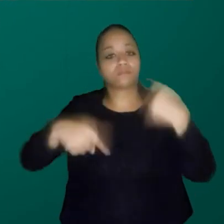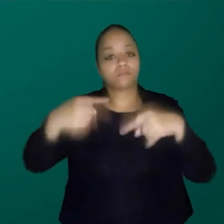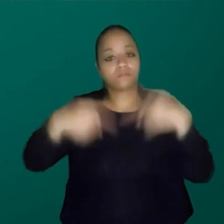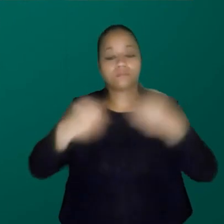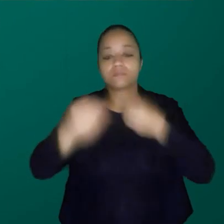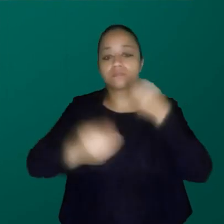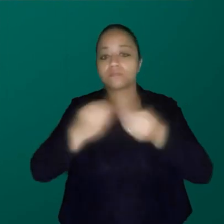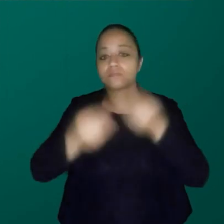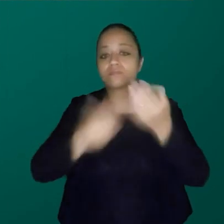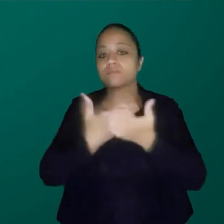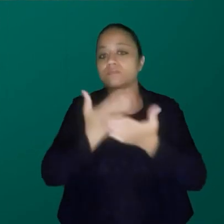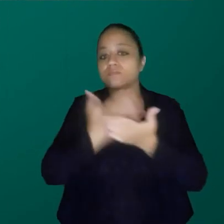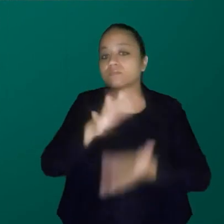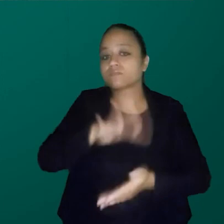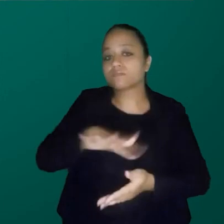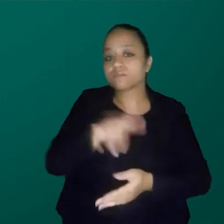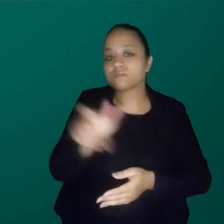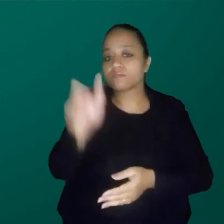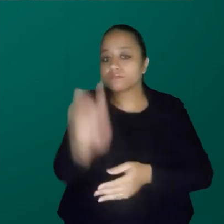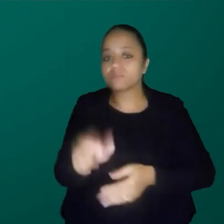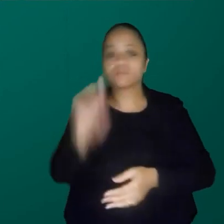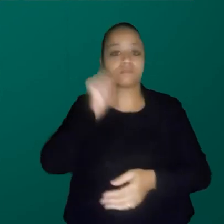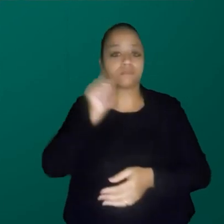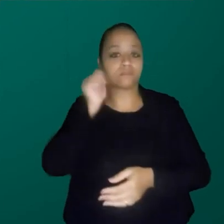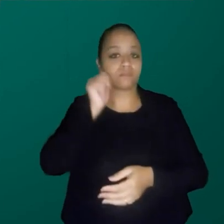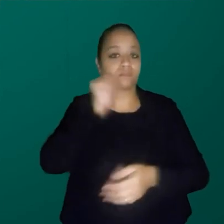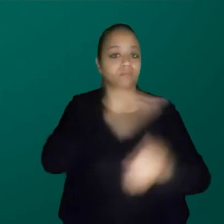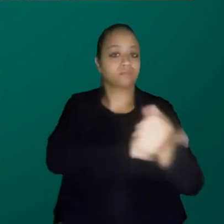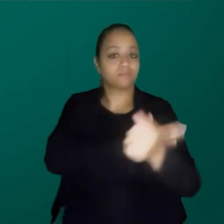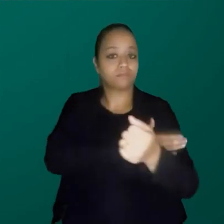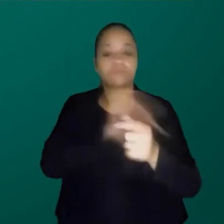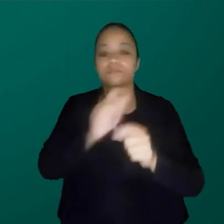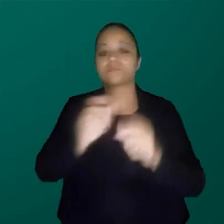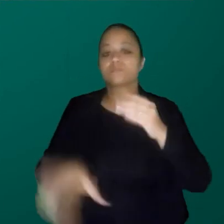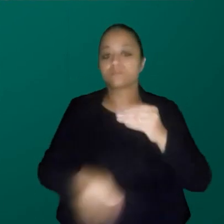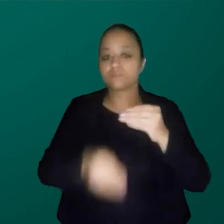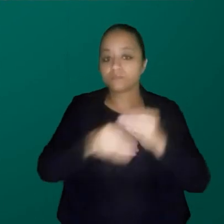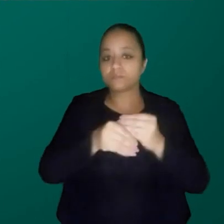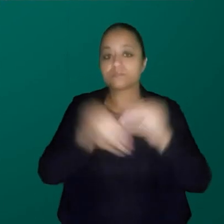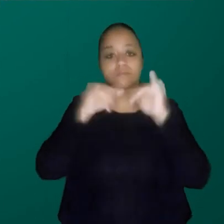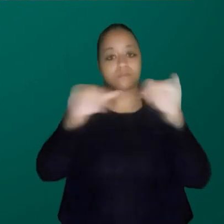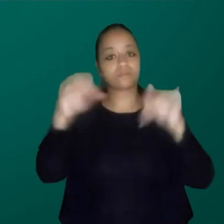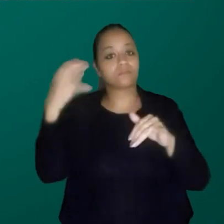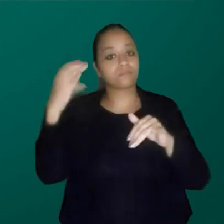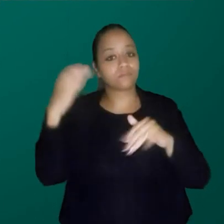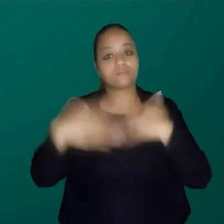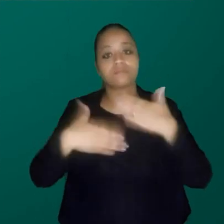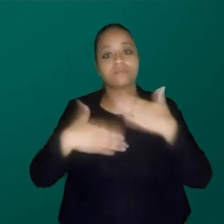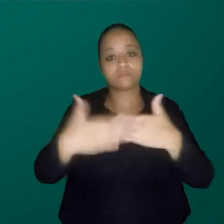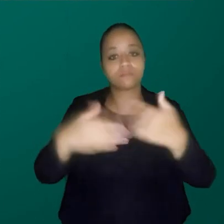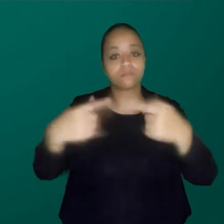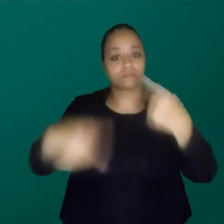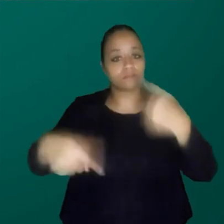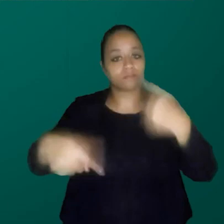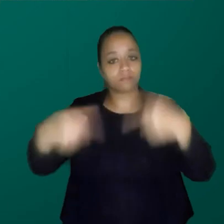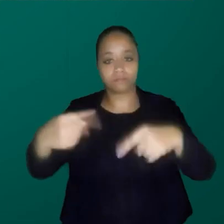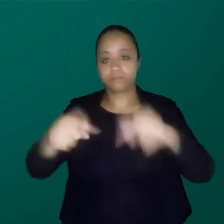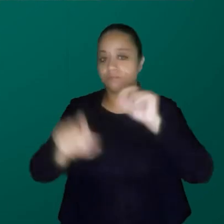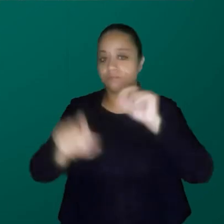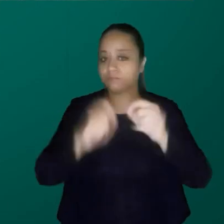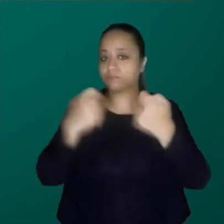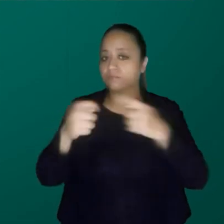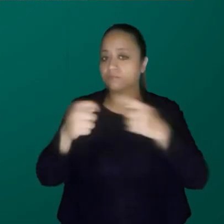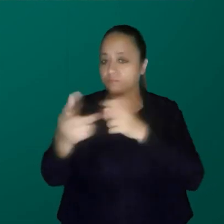como os estudos feministas, eles podem contribuir para que a divulgação científica se situe nessa discussão, não se abstendo de